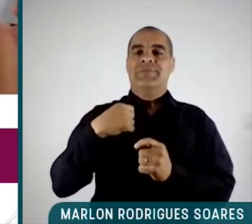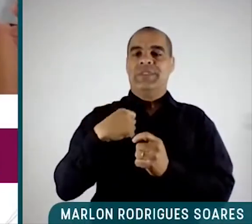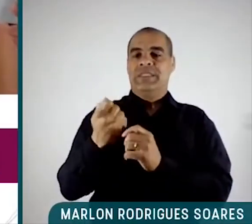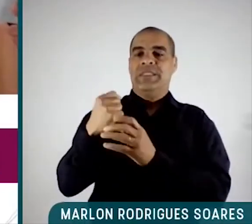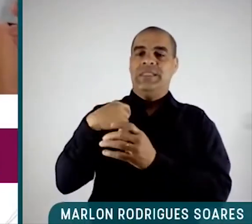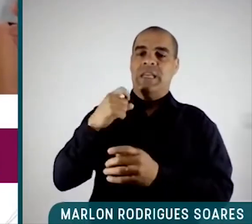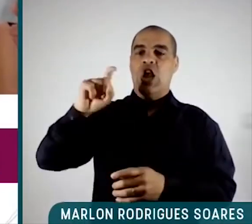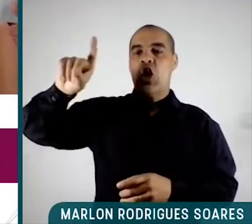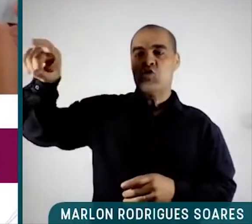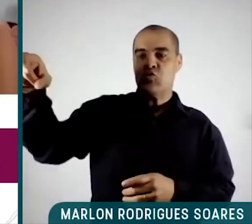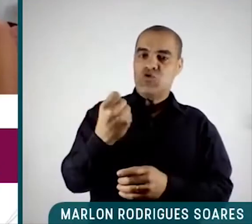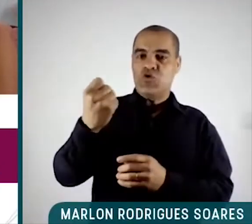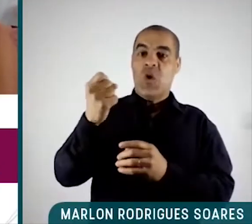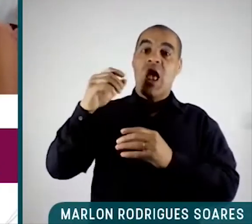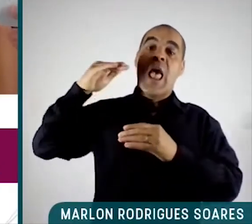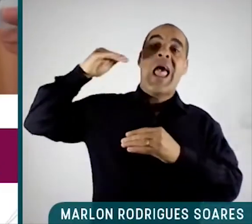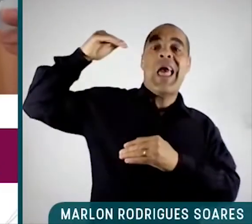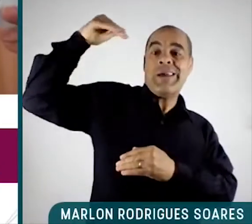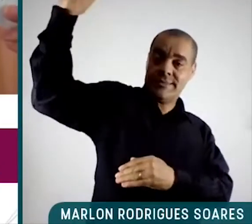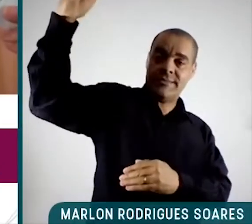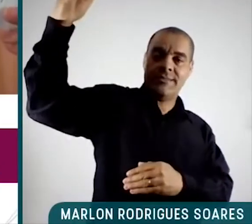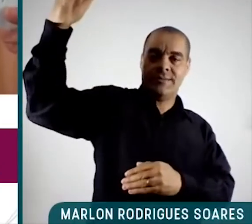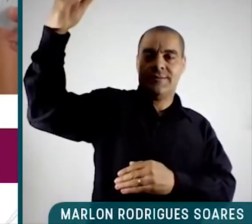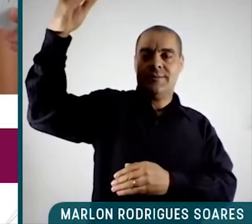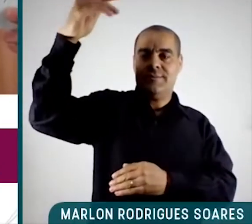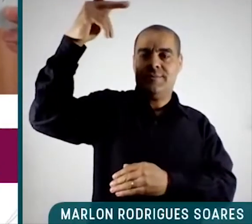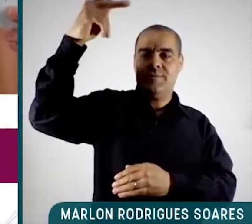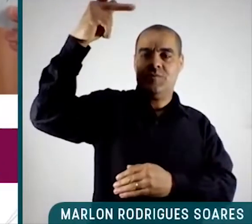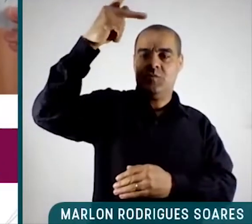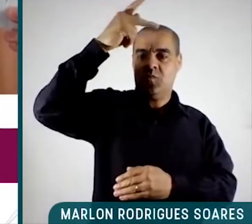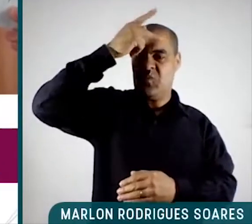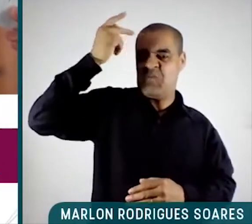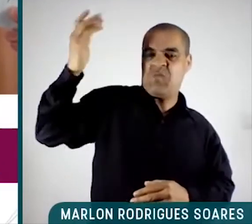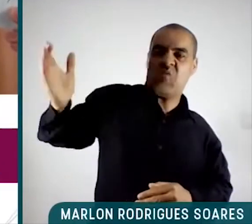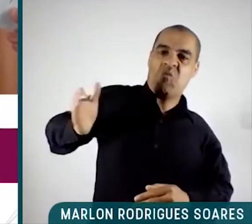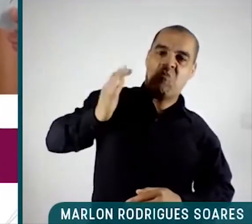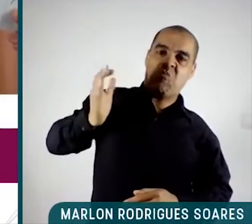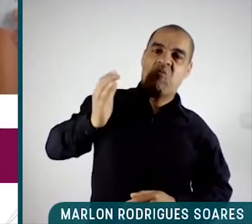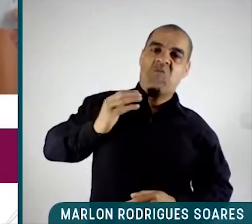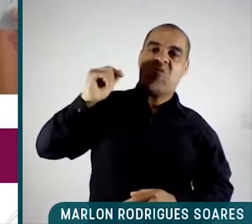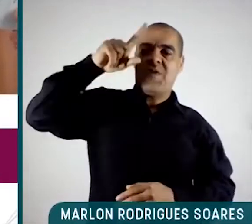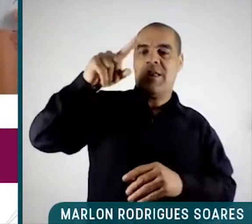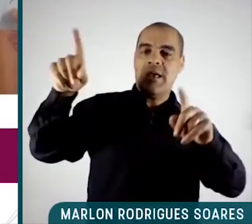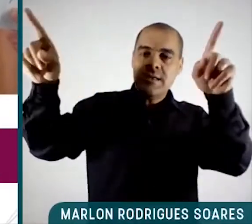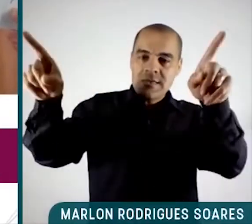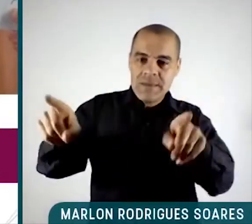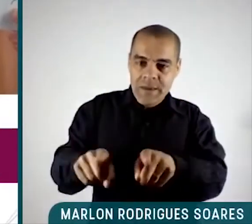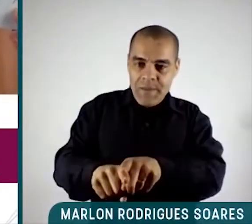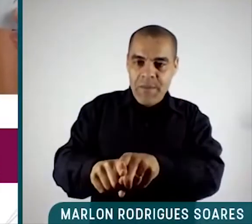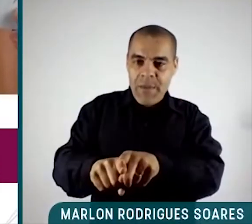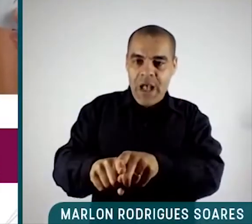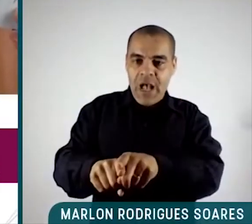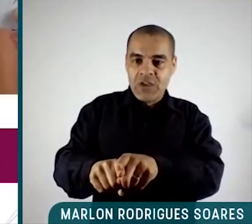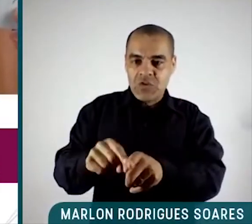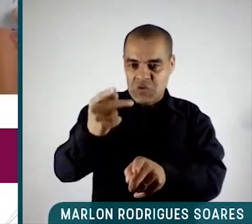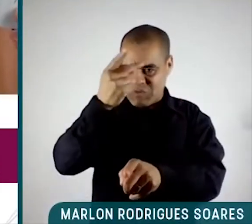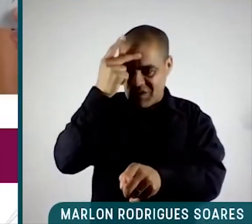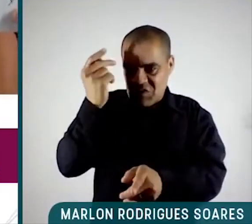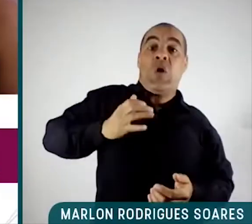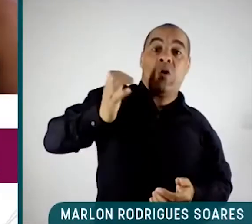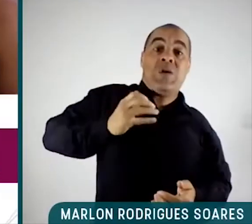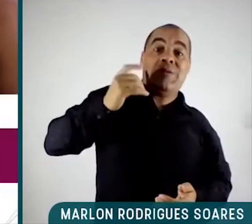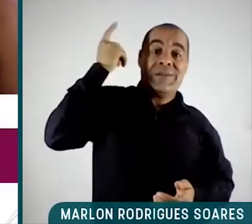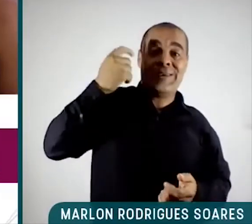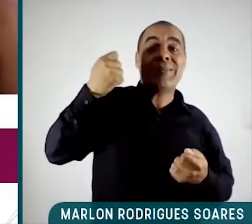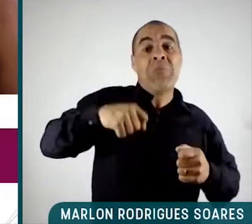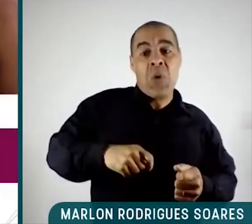muita renda e patrimônio, lá embaixo o consumo, e ainda no meio, mas em menor medida, a produção.